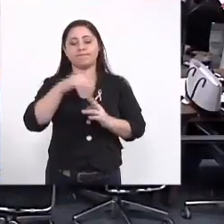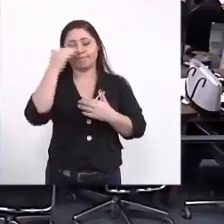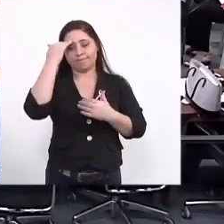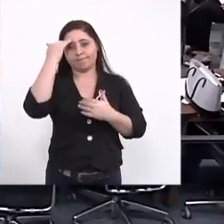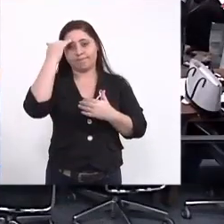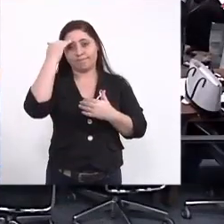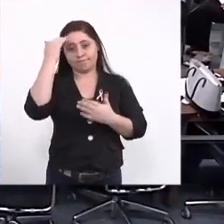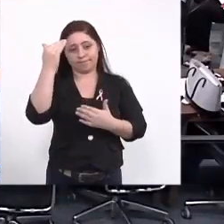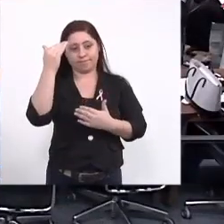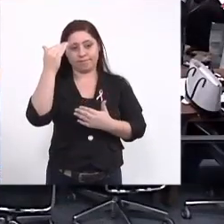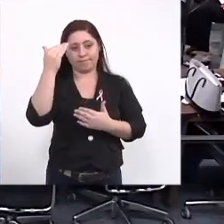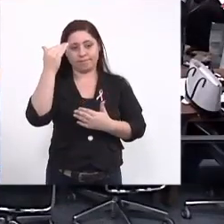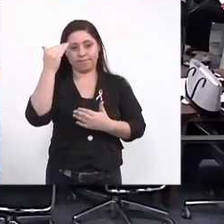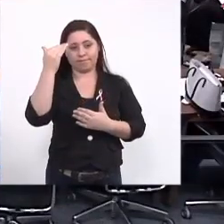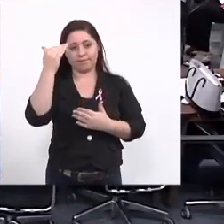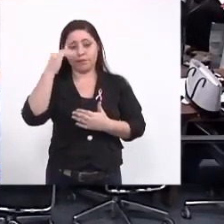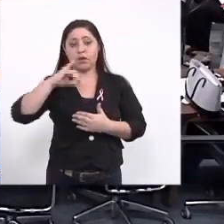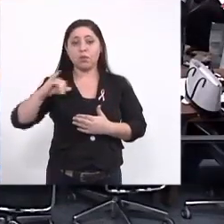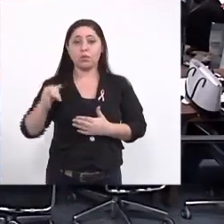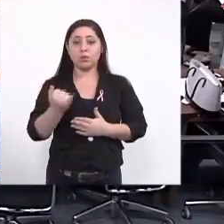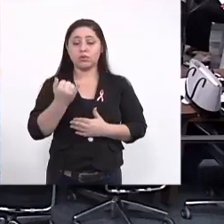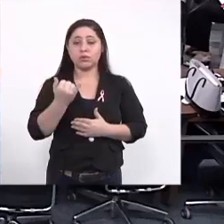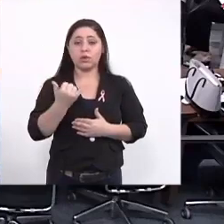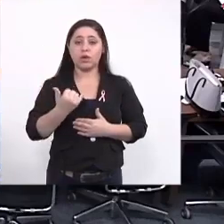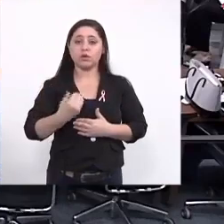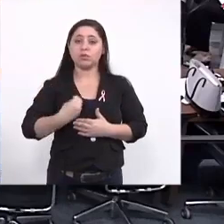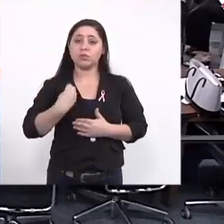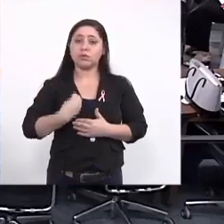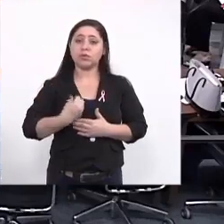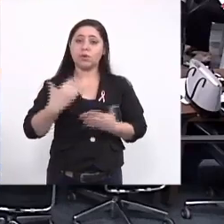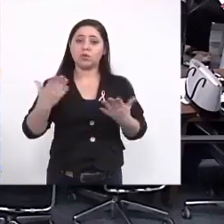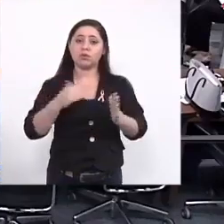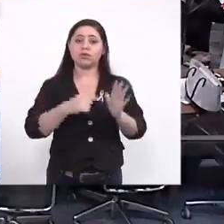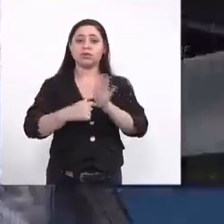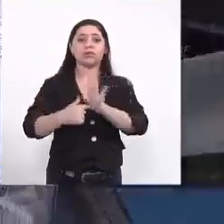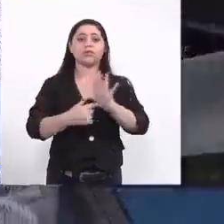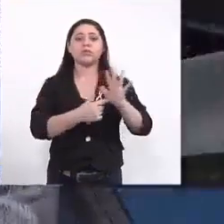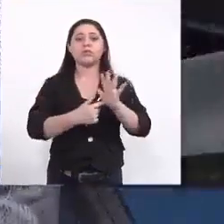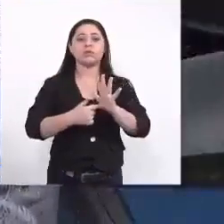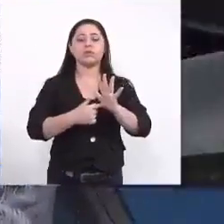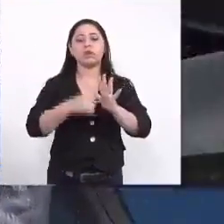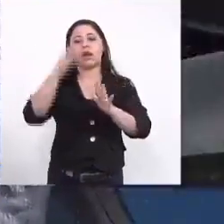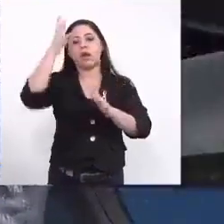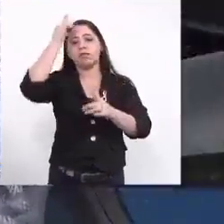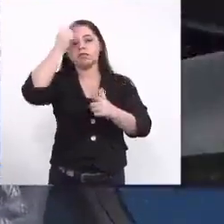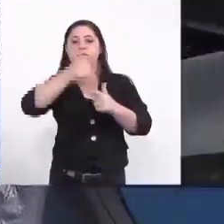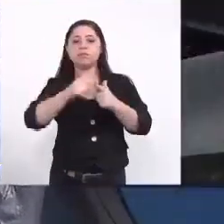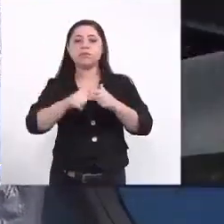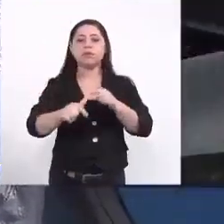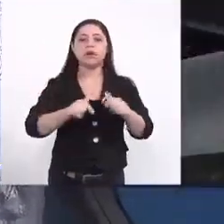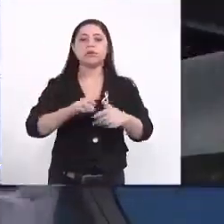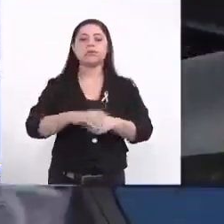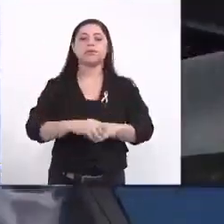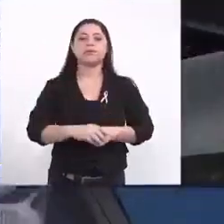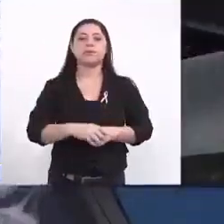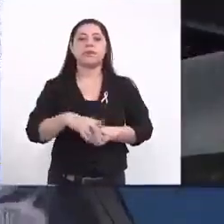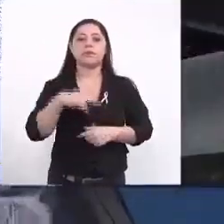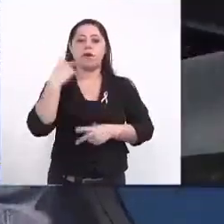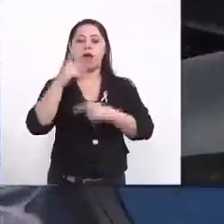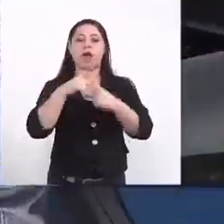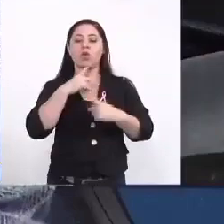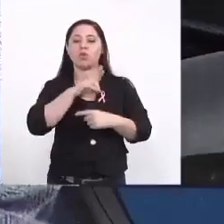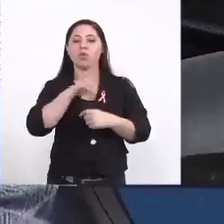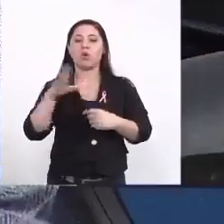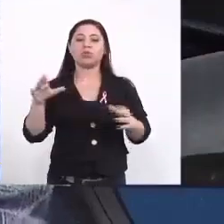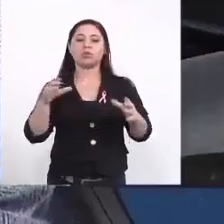agradecer pela oportunidade de estar aqui hoje apresentando um pouco sobre os resultados do trabalho eu falo em nome da